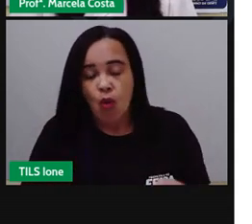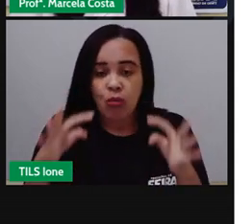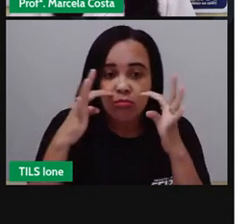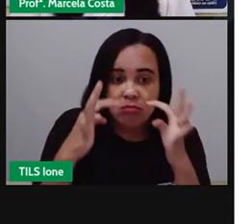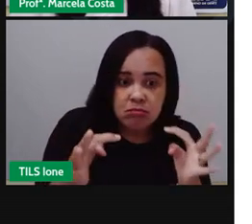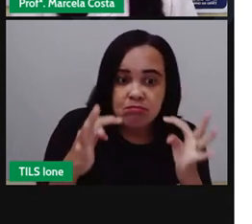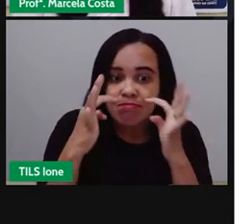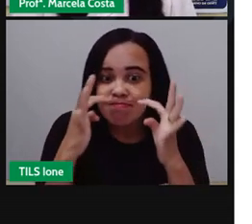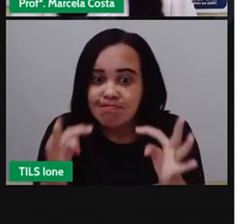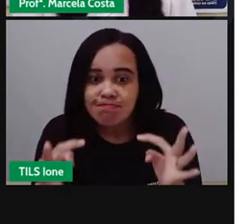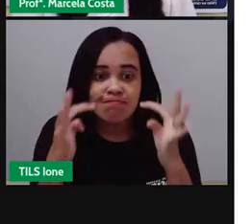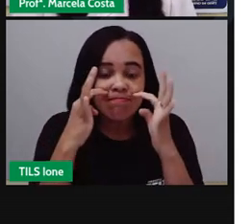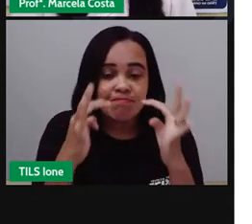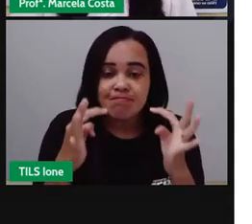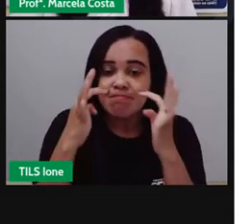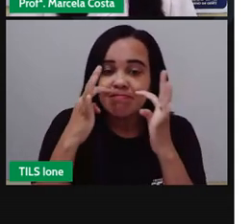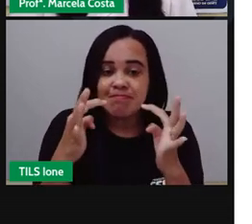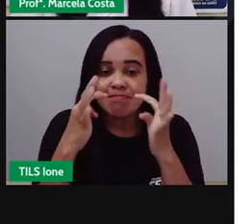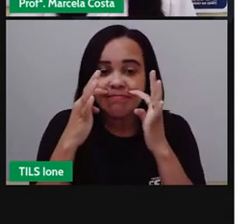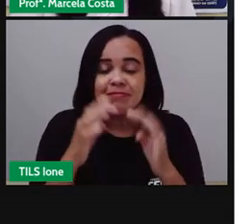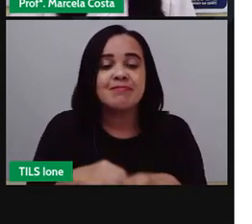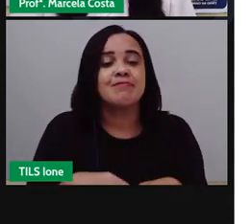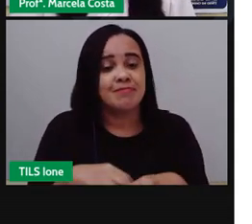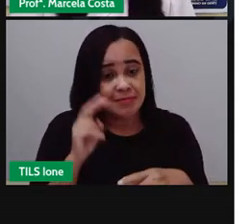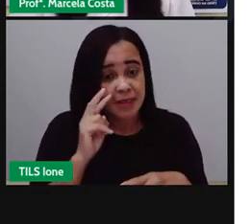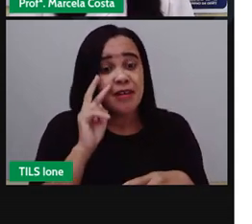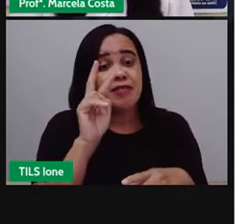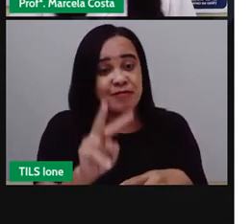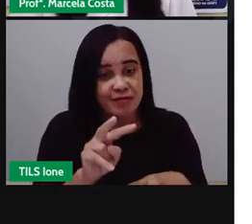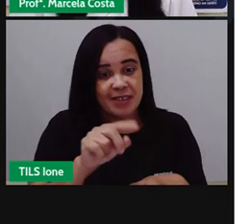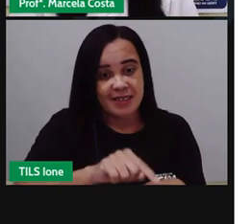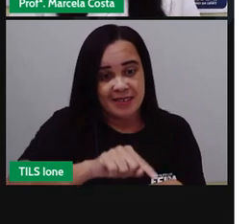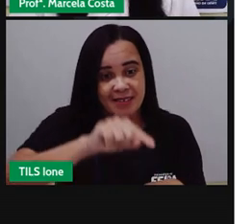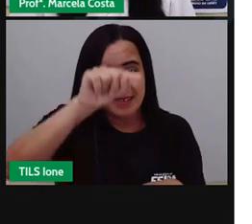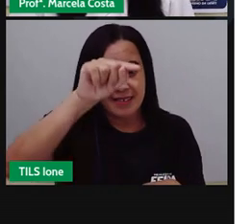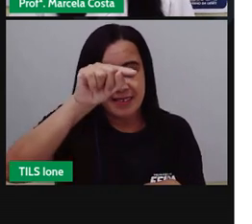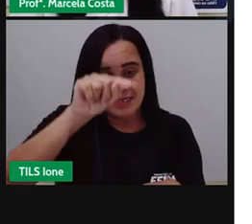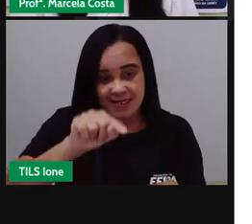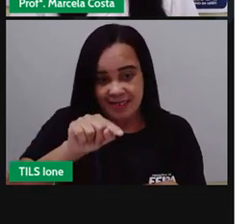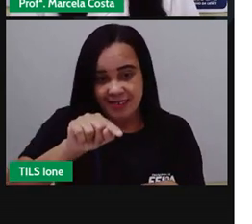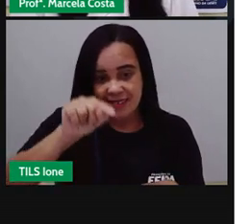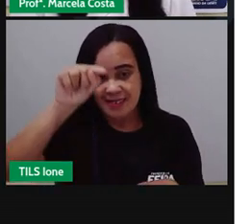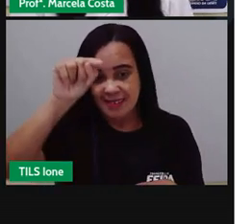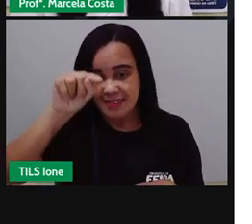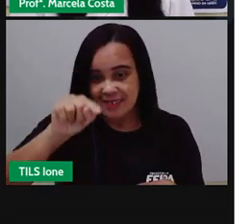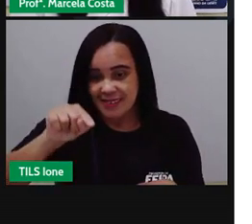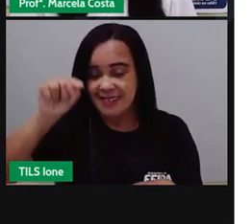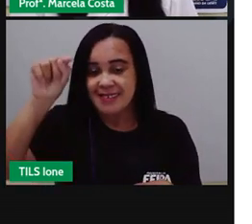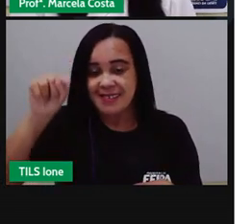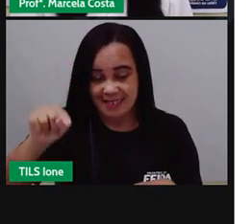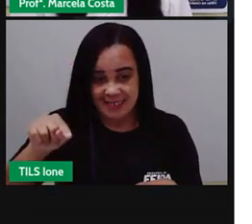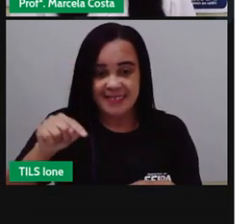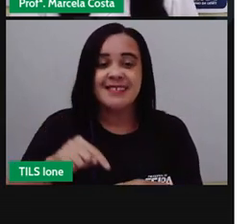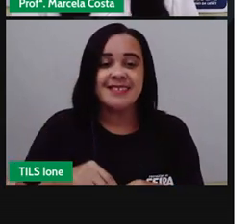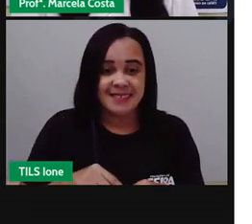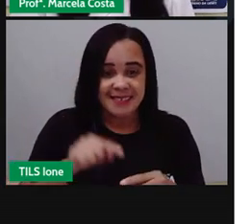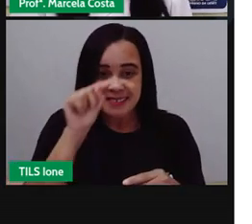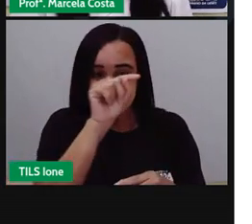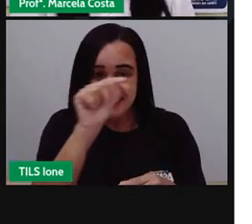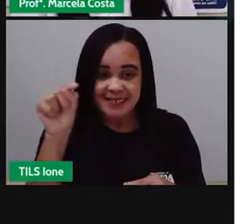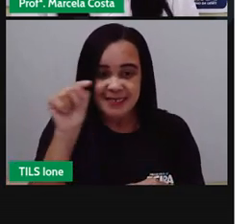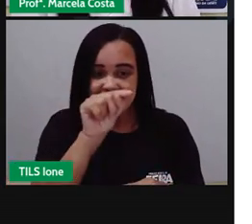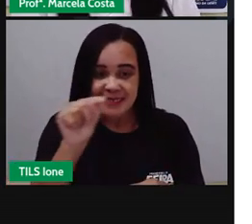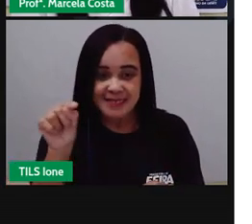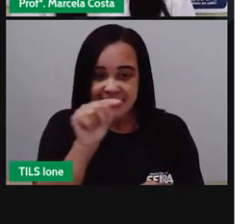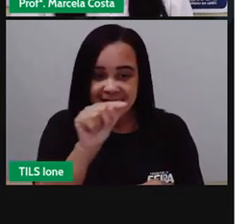você consegue ser guiado por meio da legenda e das barras que são apresentadas aqui nesse gráfico